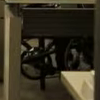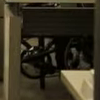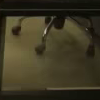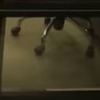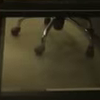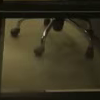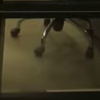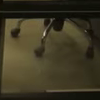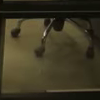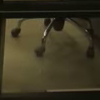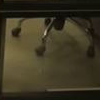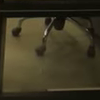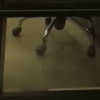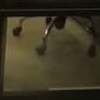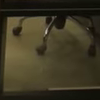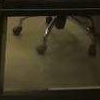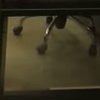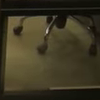redação.